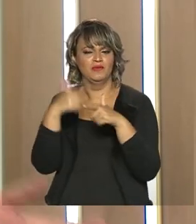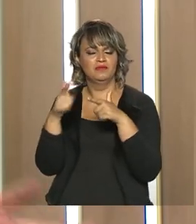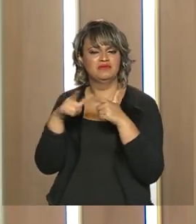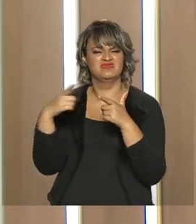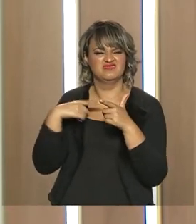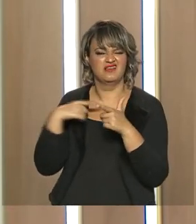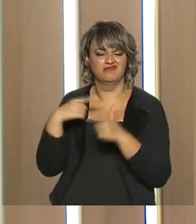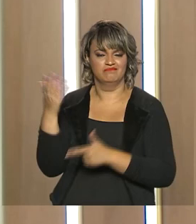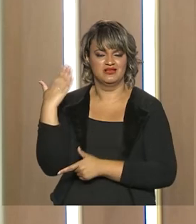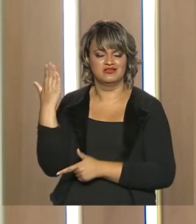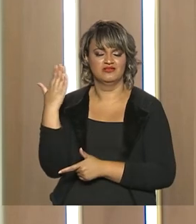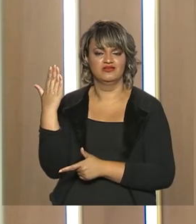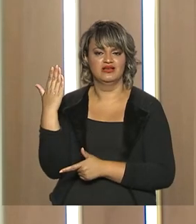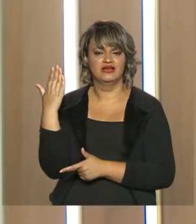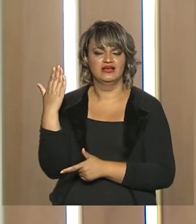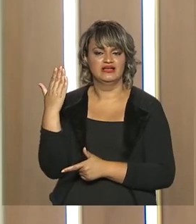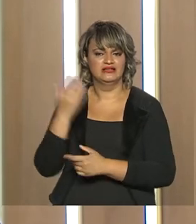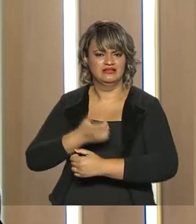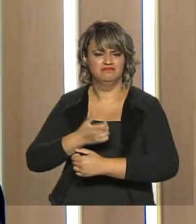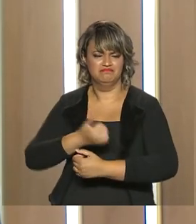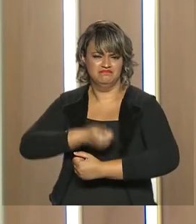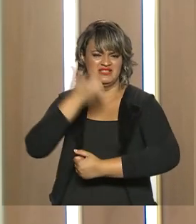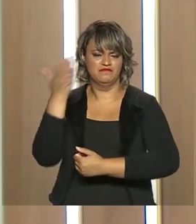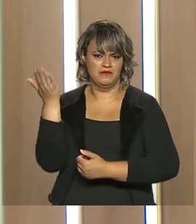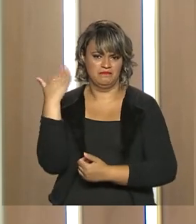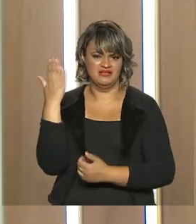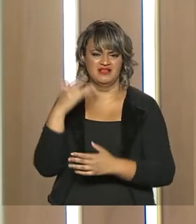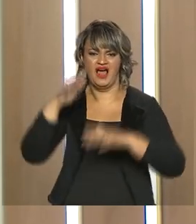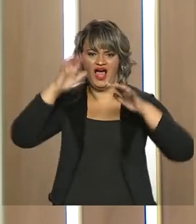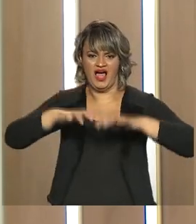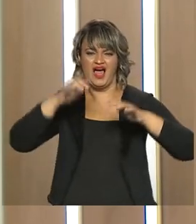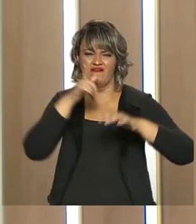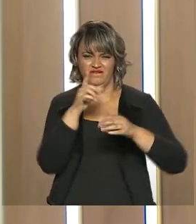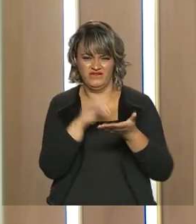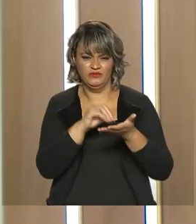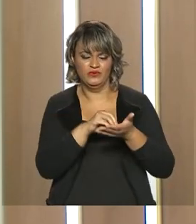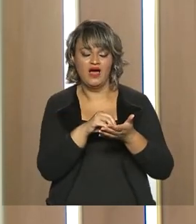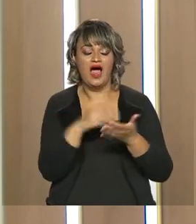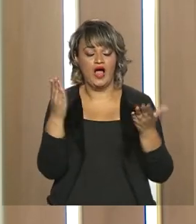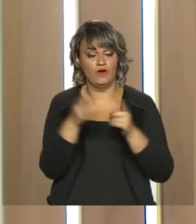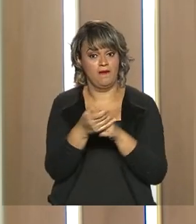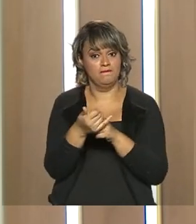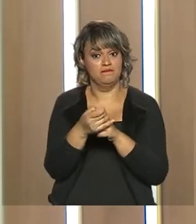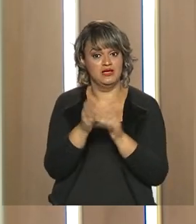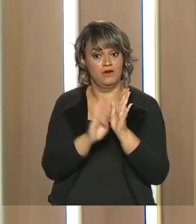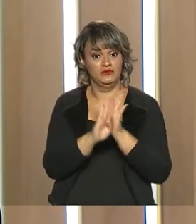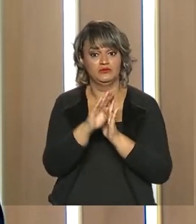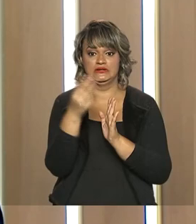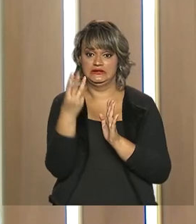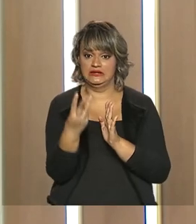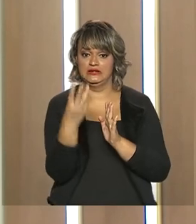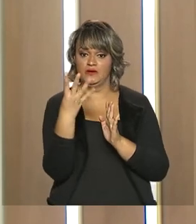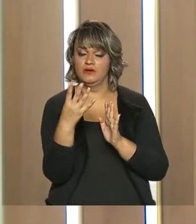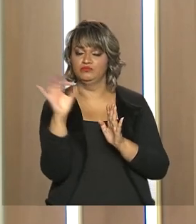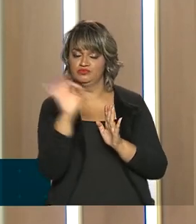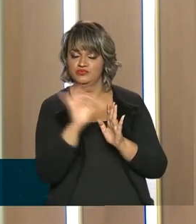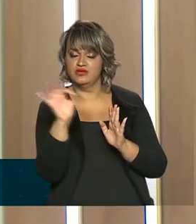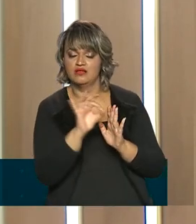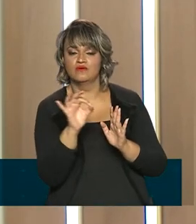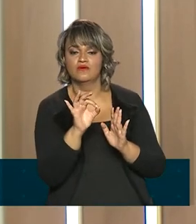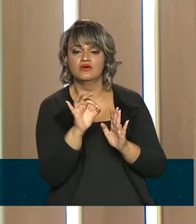que ele teve na safra passada em função da crise hídrica, ele conseguiu aumentar em 34,6% a sua produção,